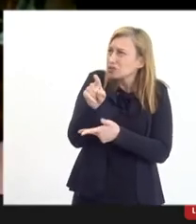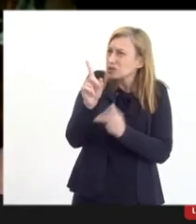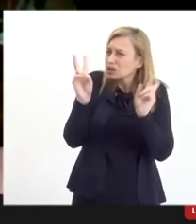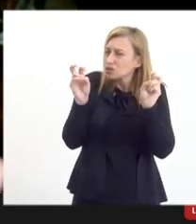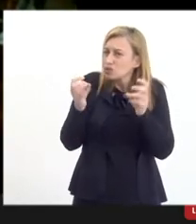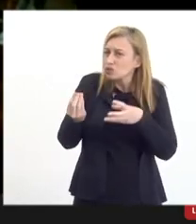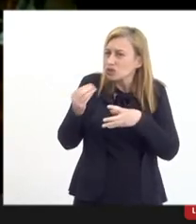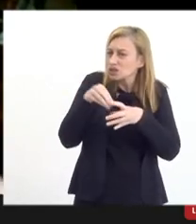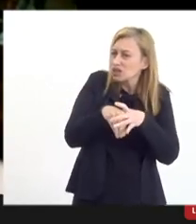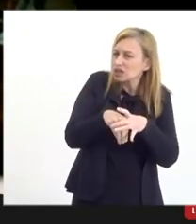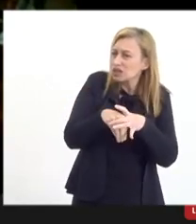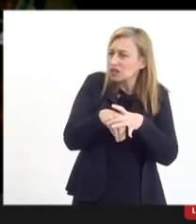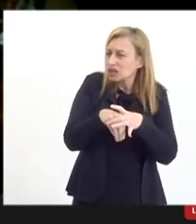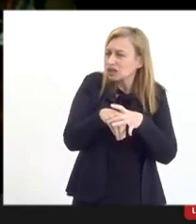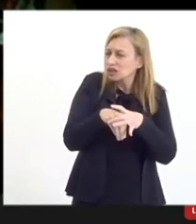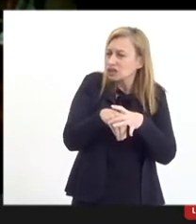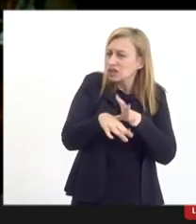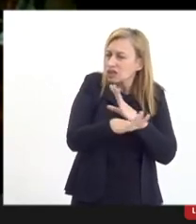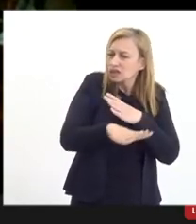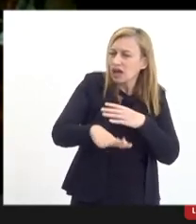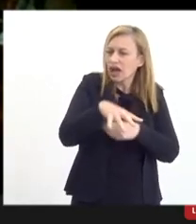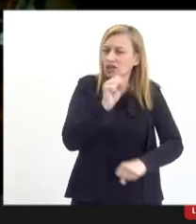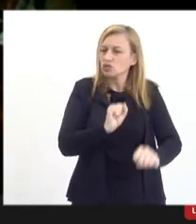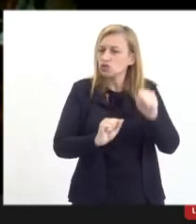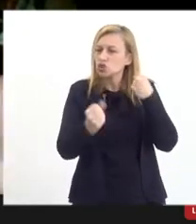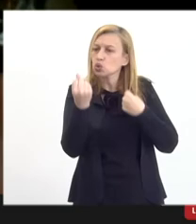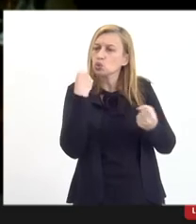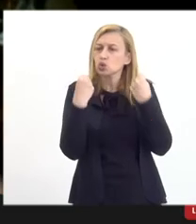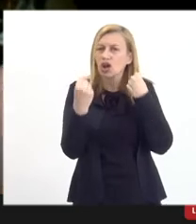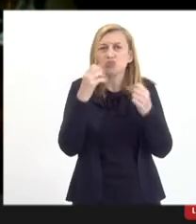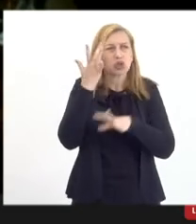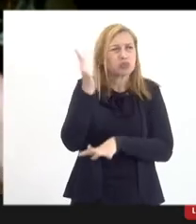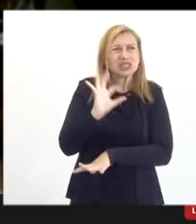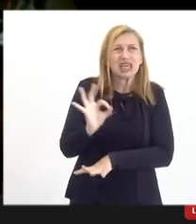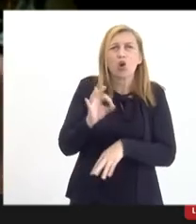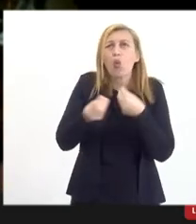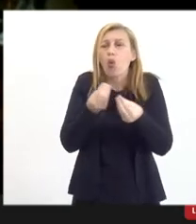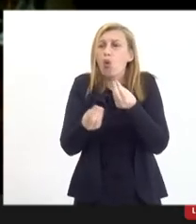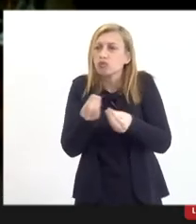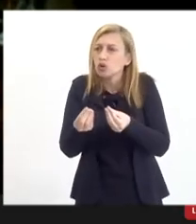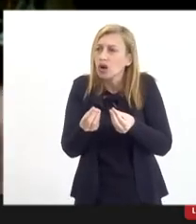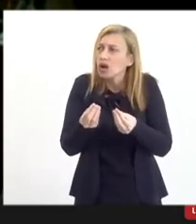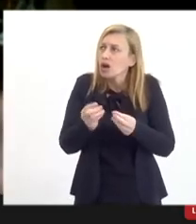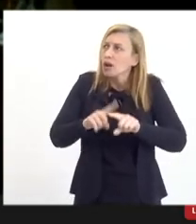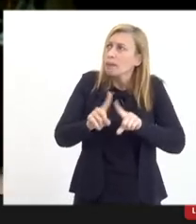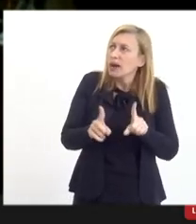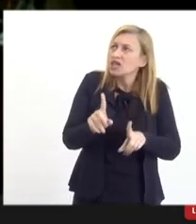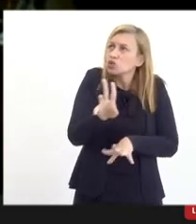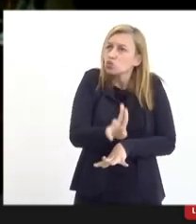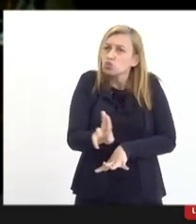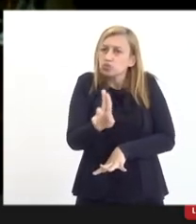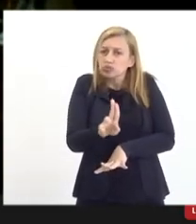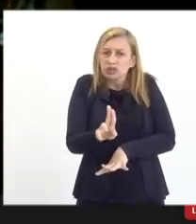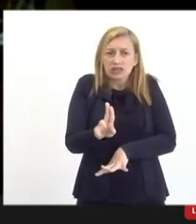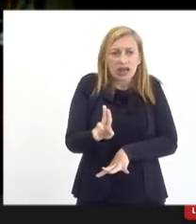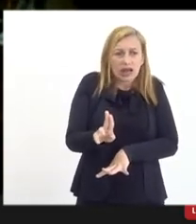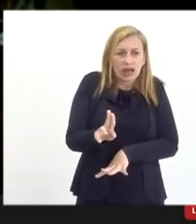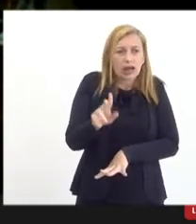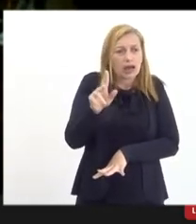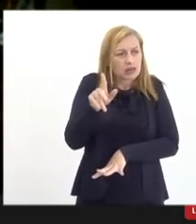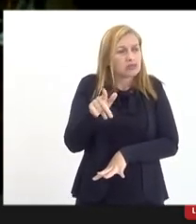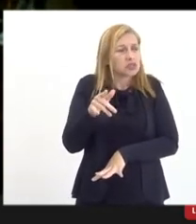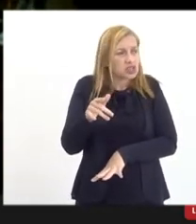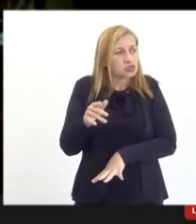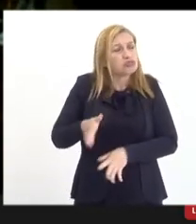aplicada no âmbito industrial, eu não sei como, mas usar o paradigma talvez seja um